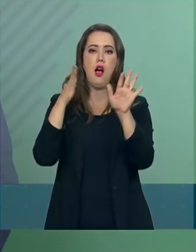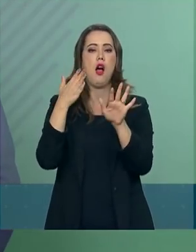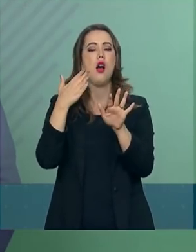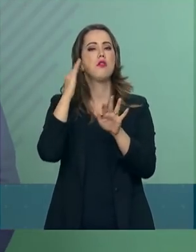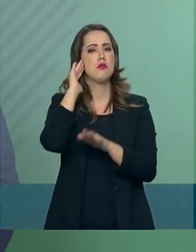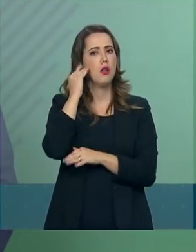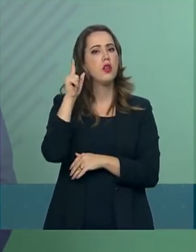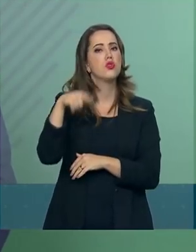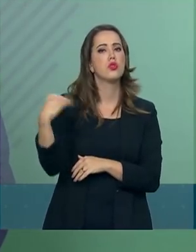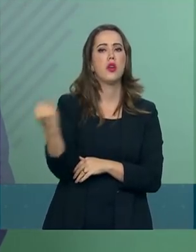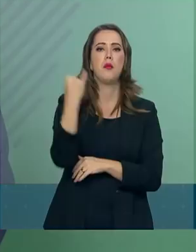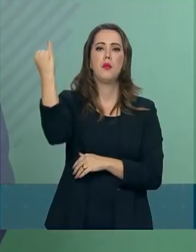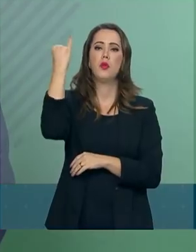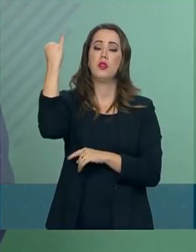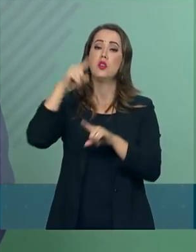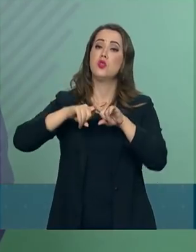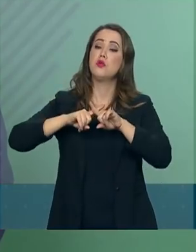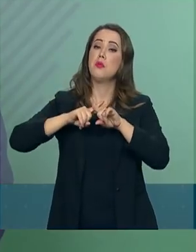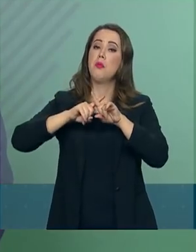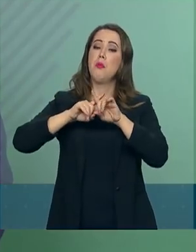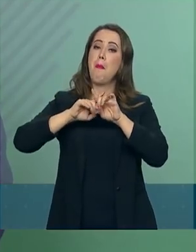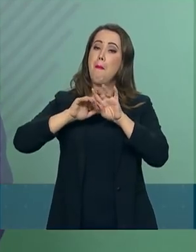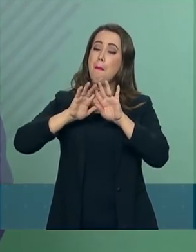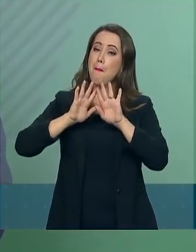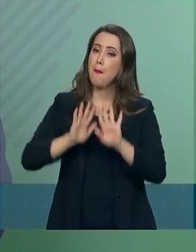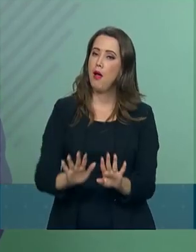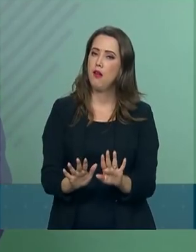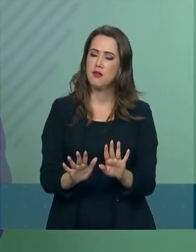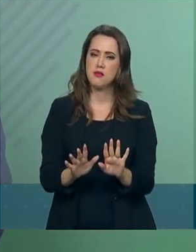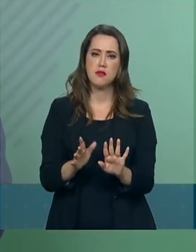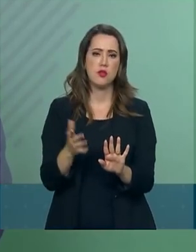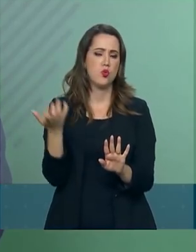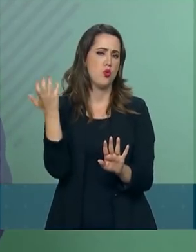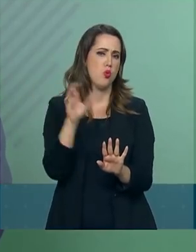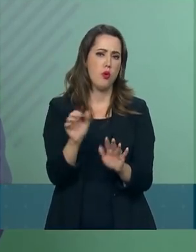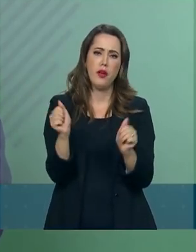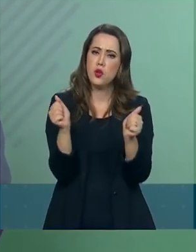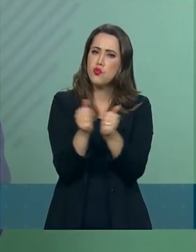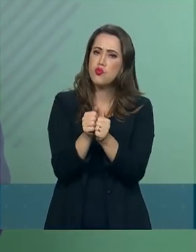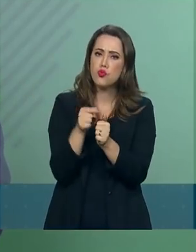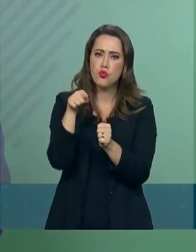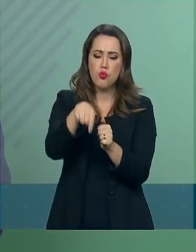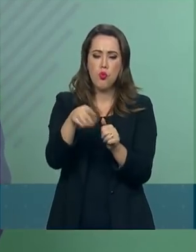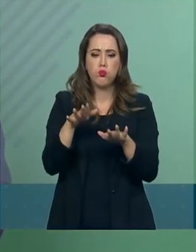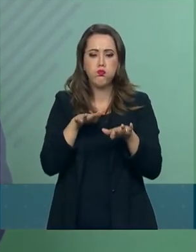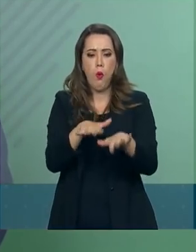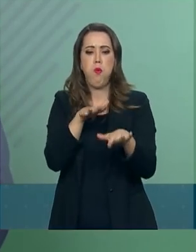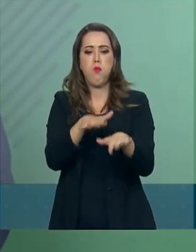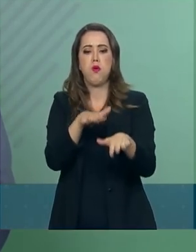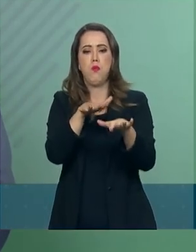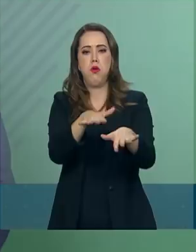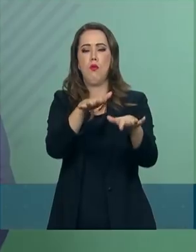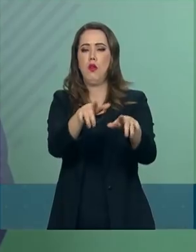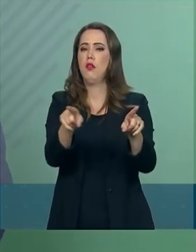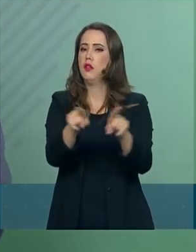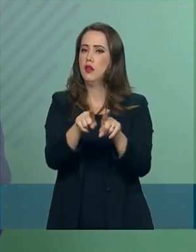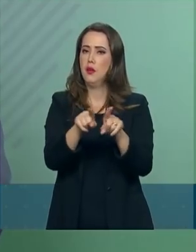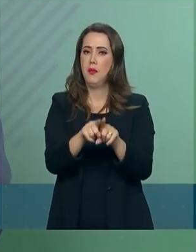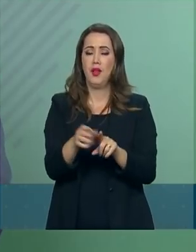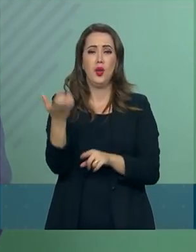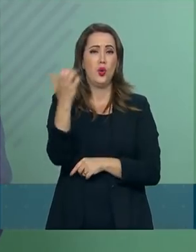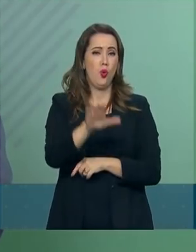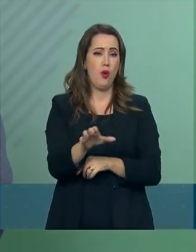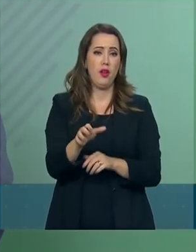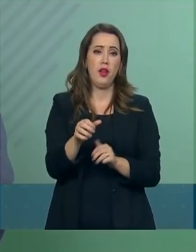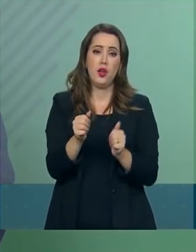evento, não obstante, não quer colocar-se diretamente inserido nesse contexto e, tampouco, gostaria que os